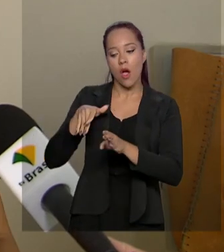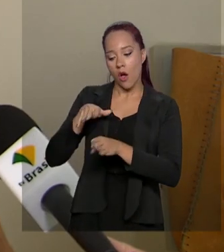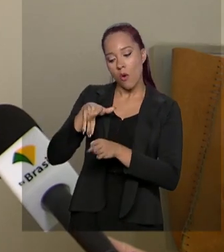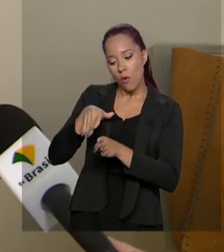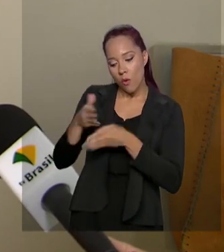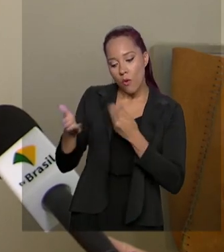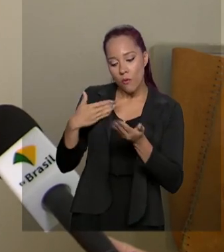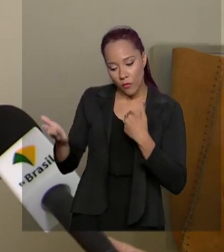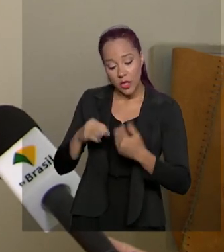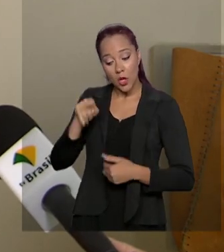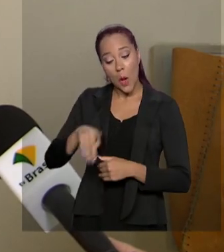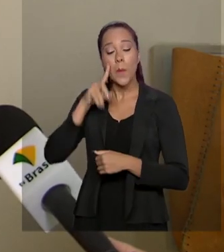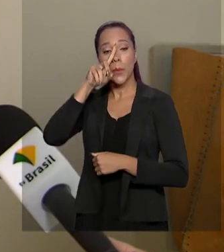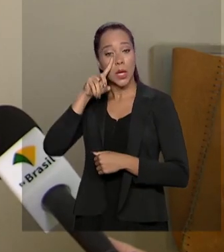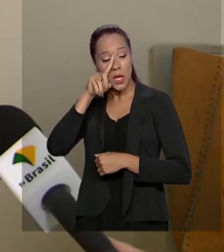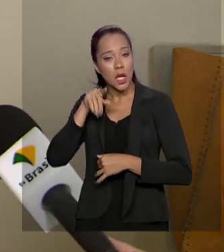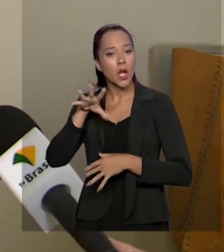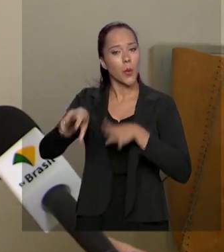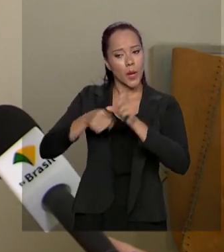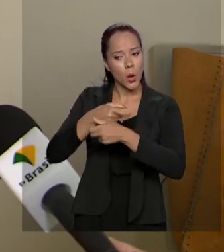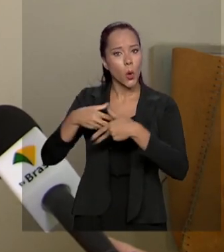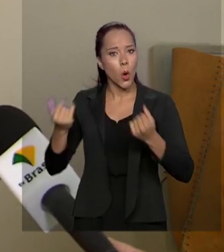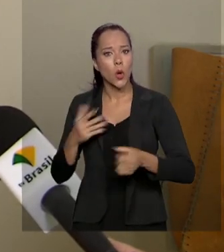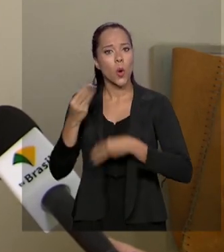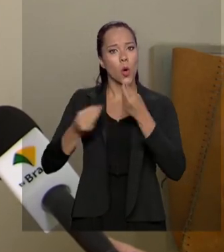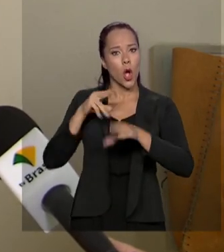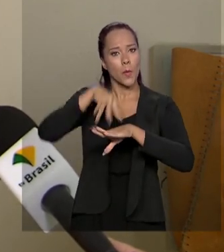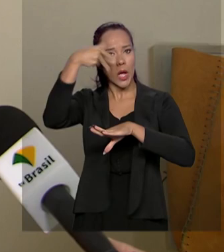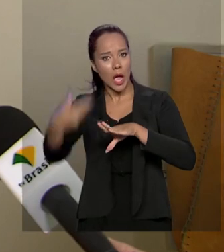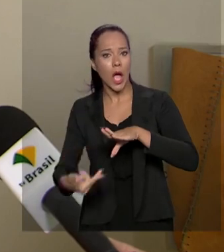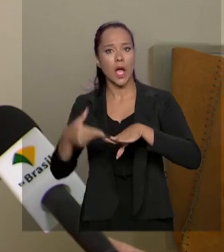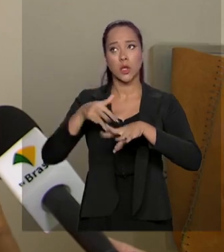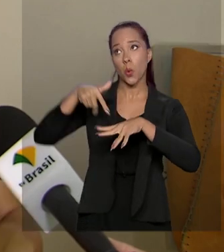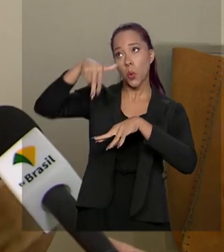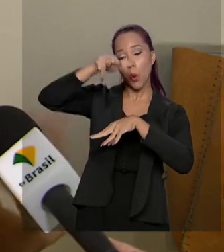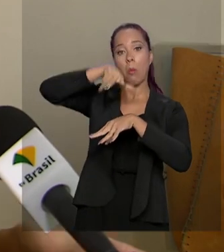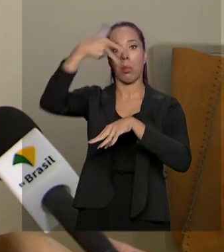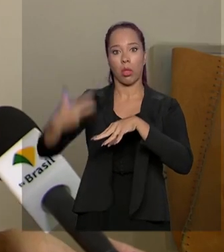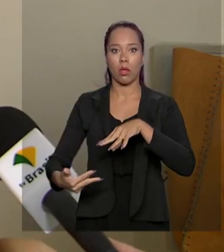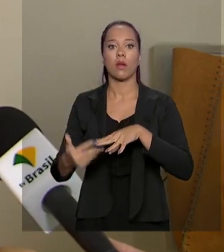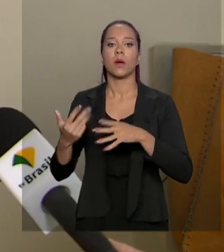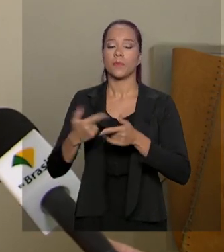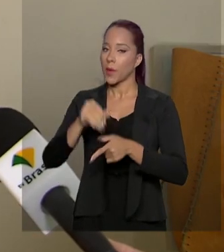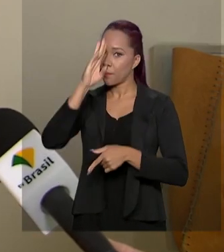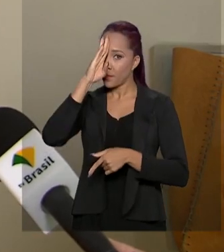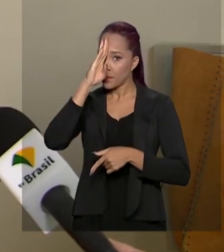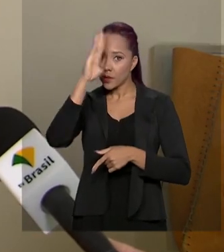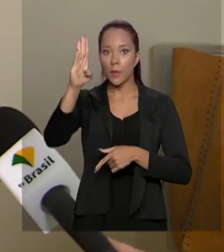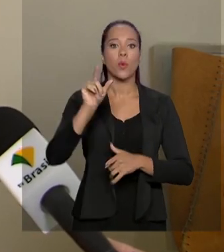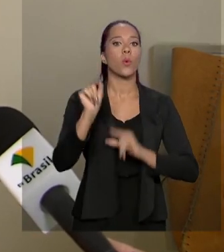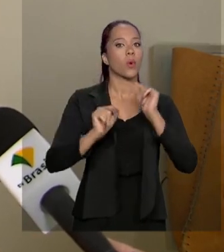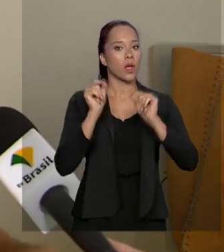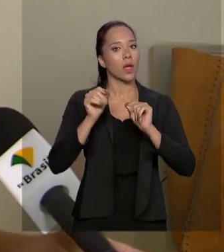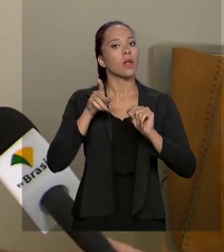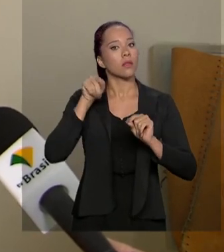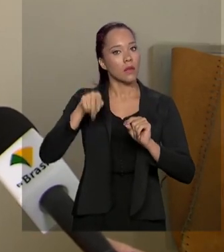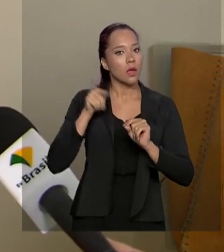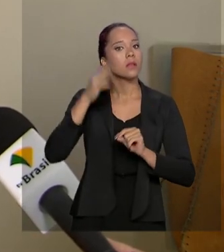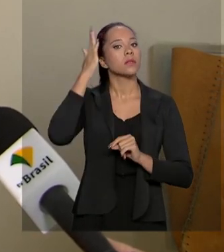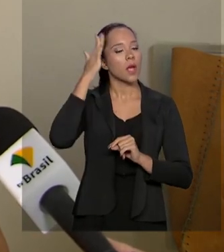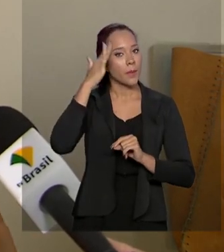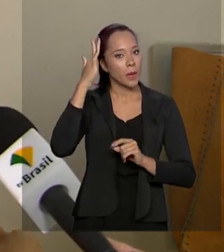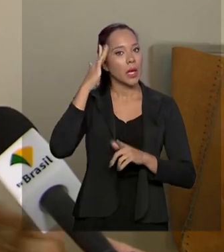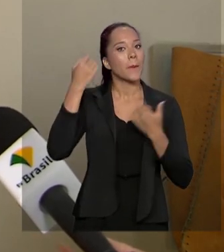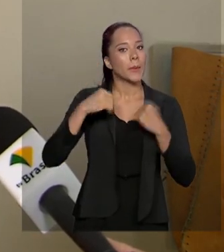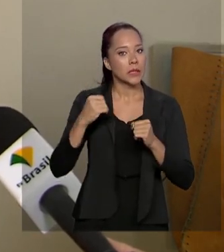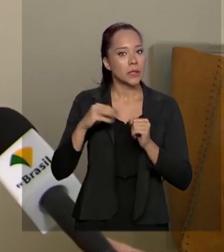sobre os perigos dele mexer em alguma coisa, os perigos de queda, de subir em lugares altos, mas principalmente dele saber que ele está se